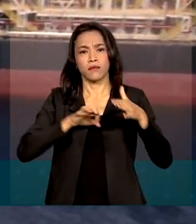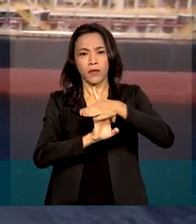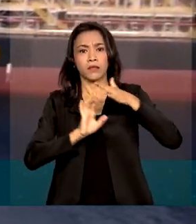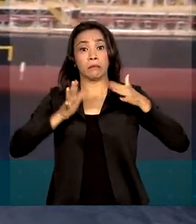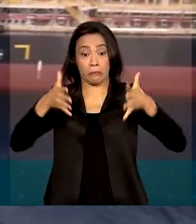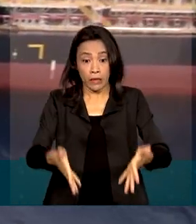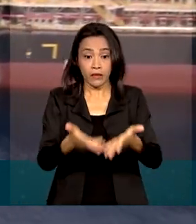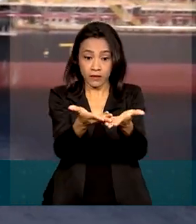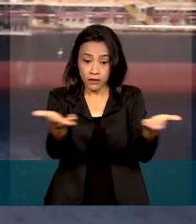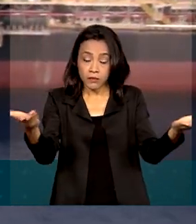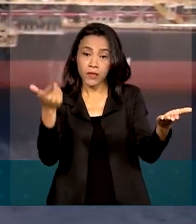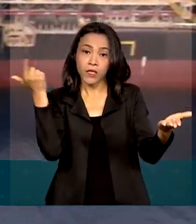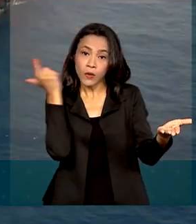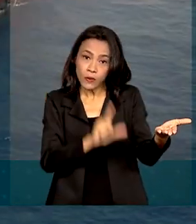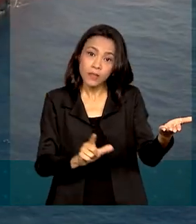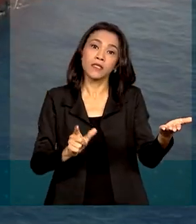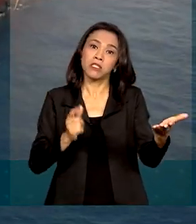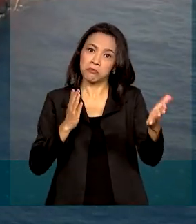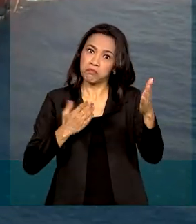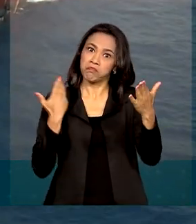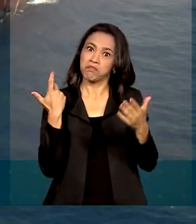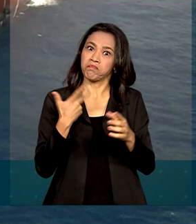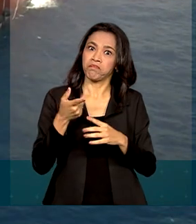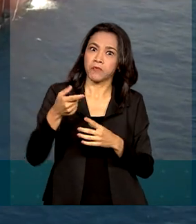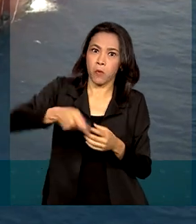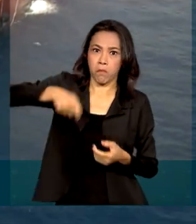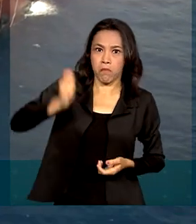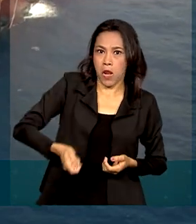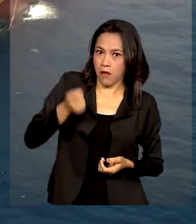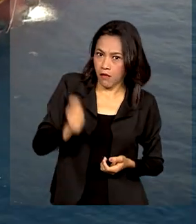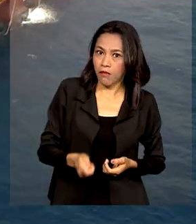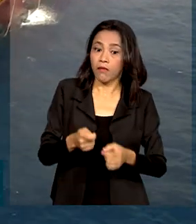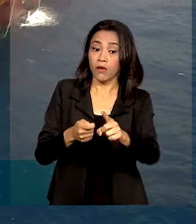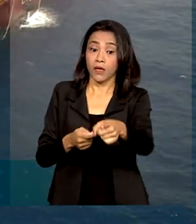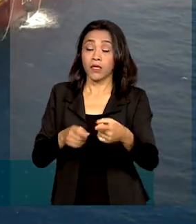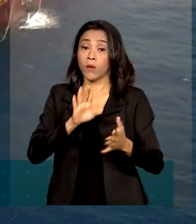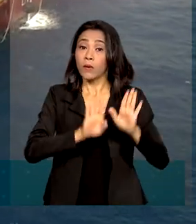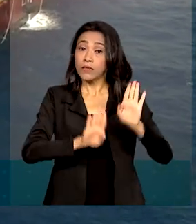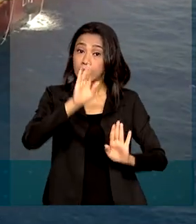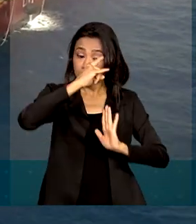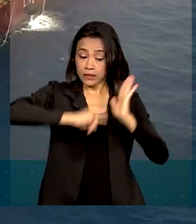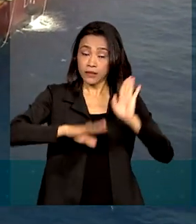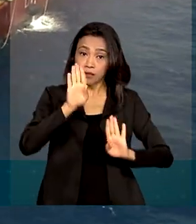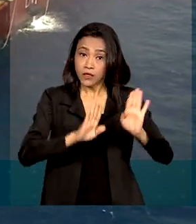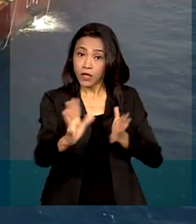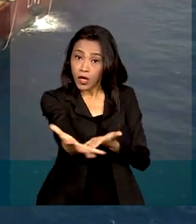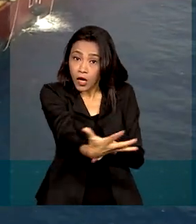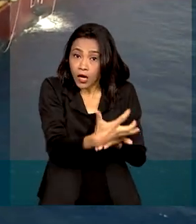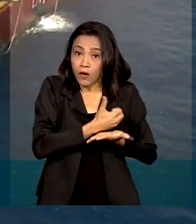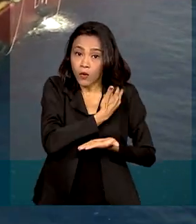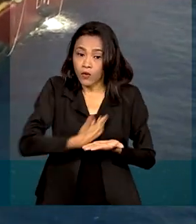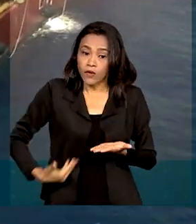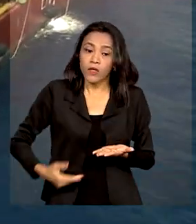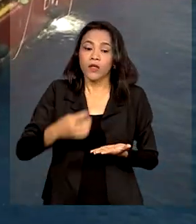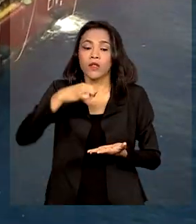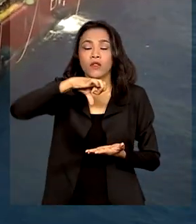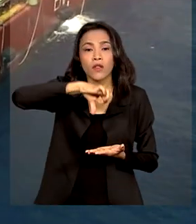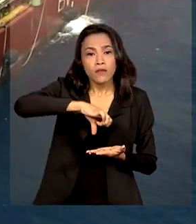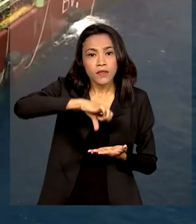consórcios que venceram o leilão. Com as licitações, o governo conseguiu arrecadar R$ 916